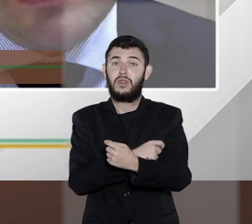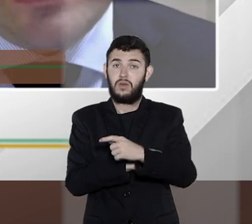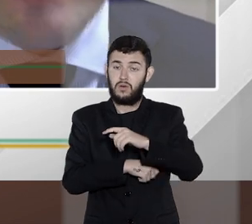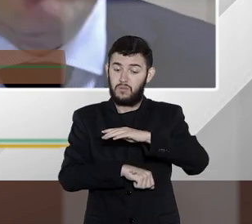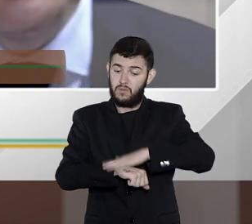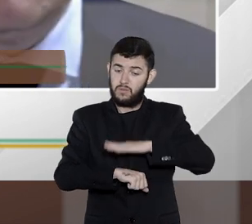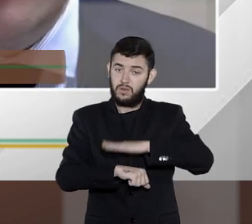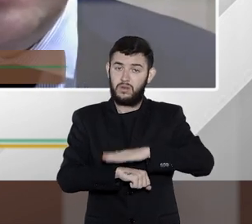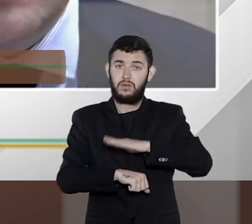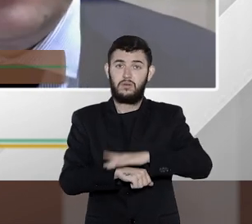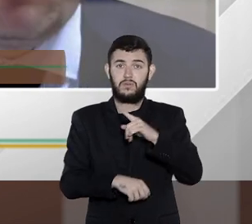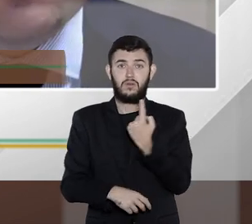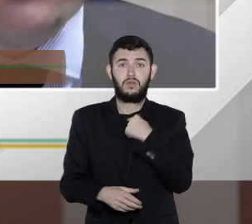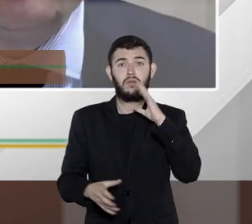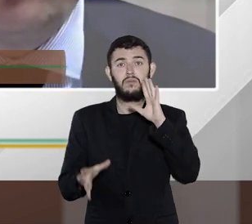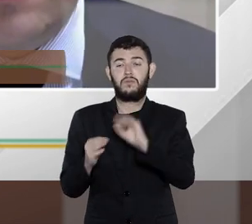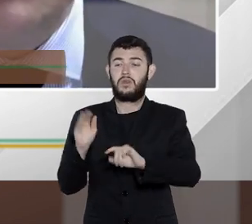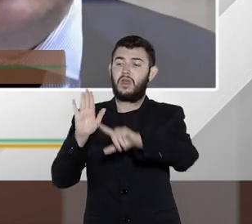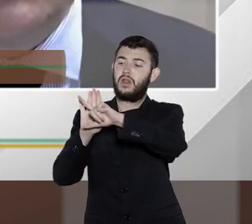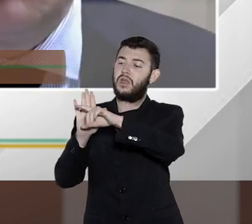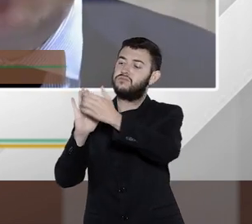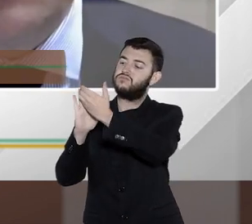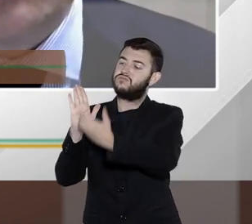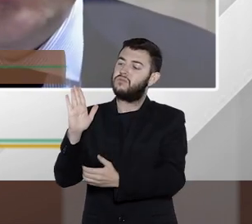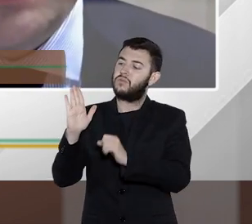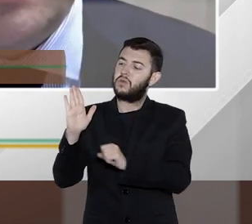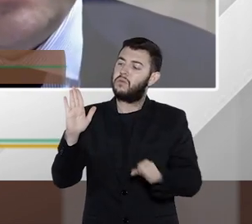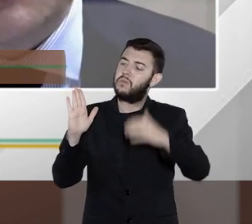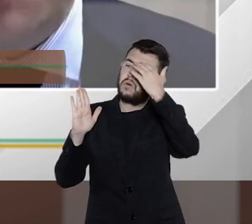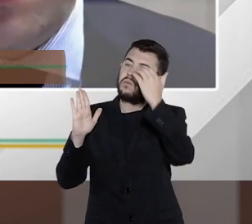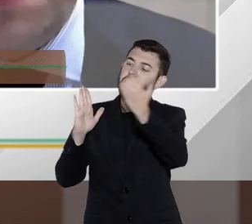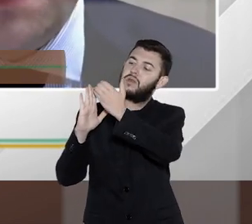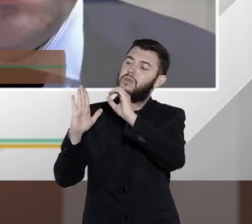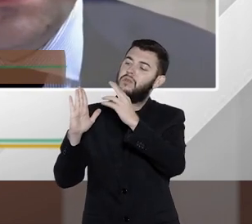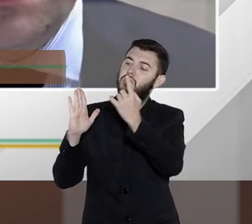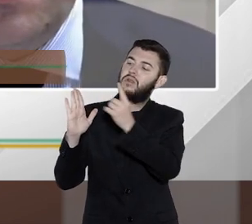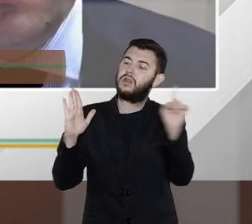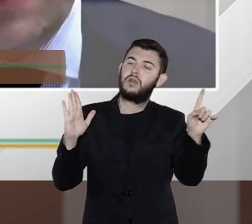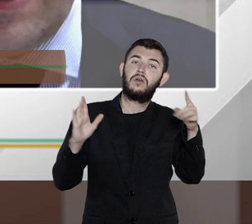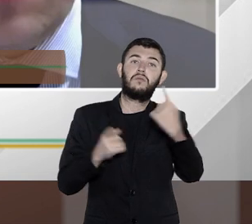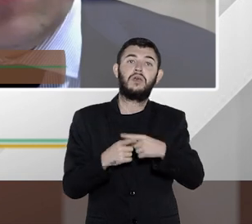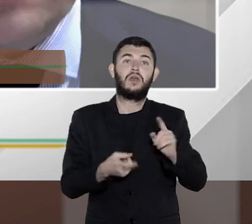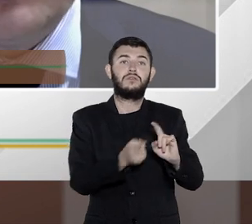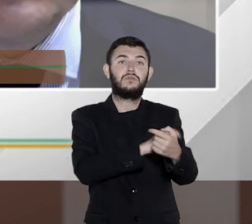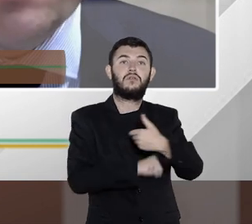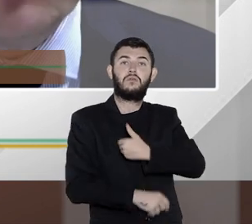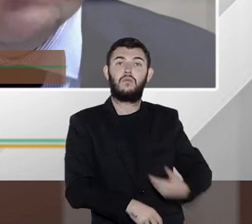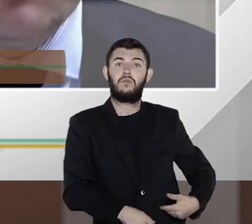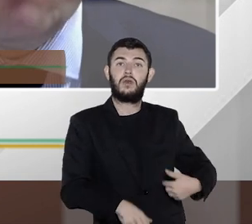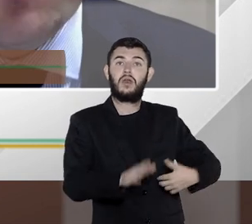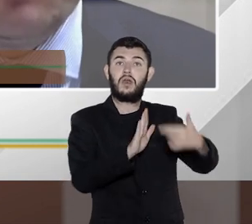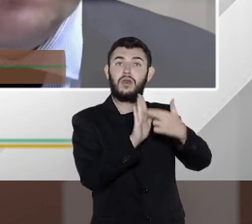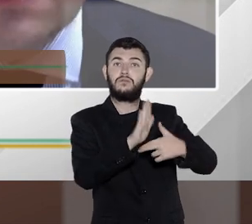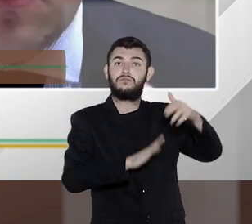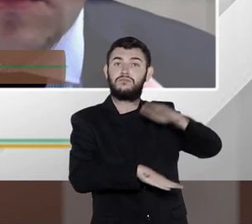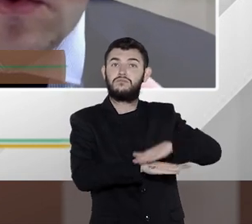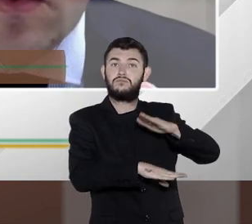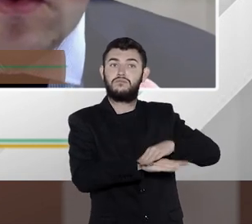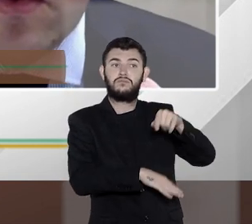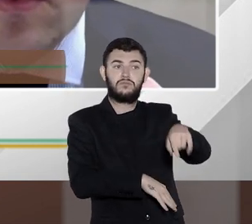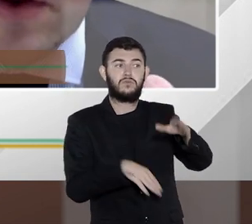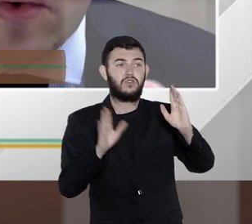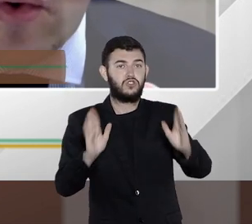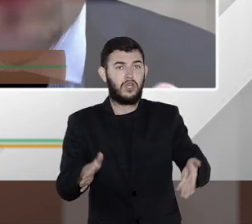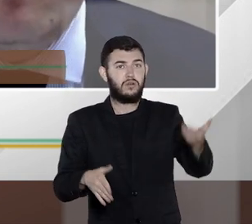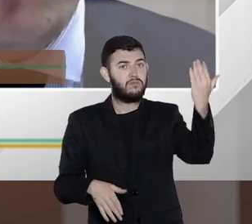o que da lei é possível aplicar até porque a administração pública já tinha regras próprias agora nós temos que uma preocupação